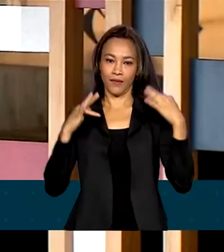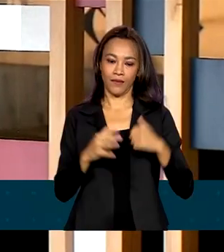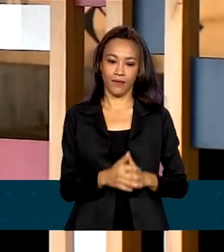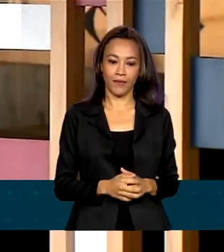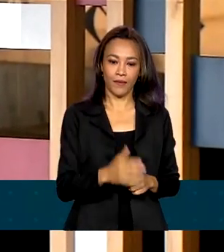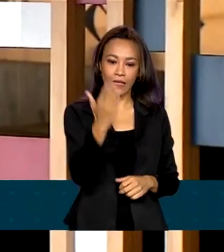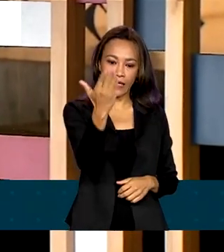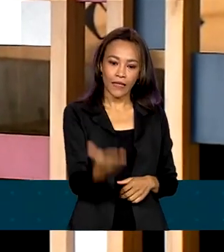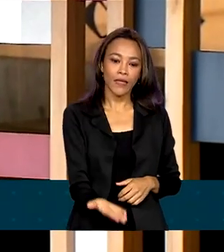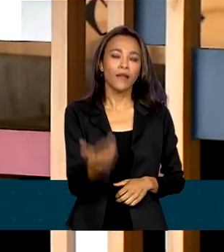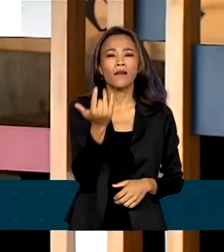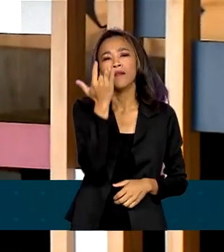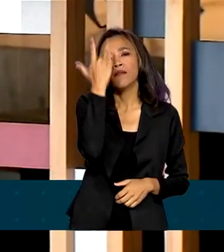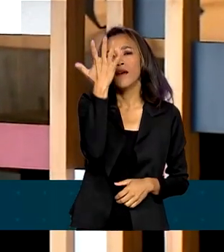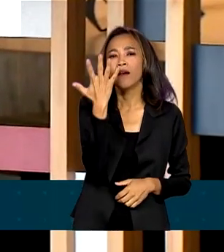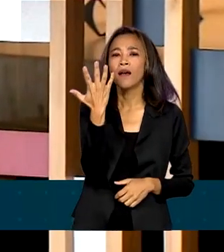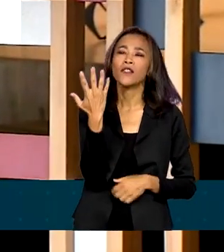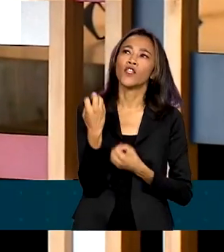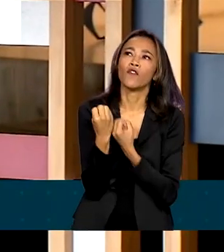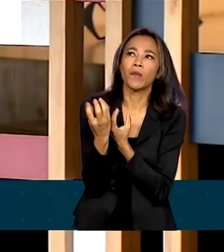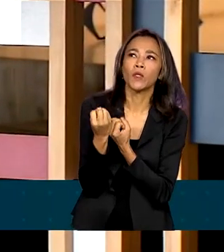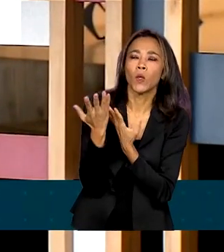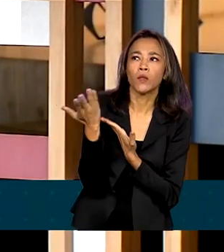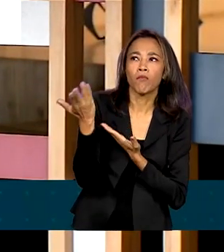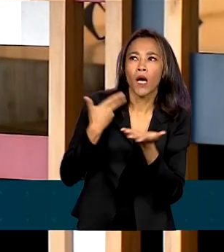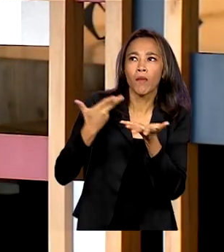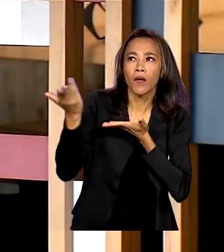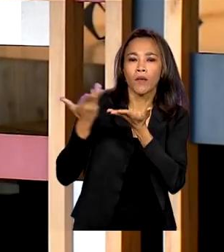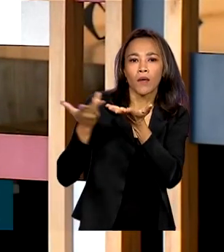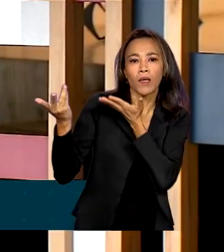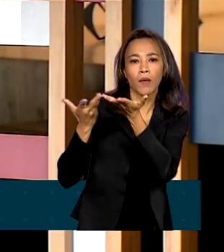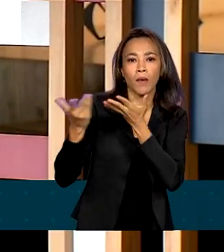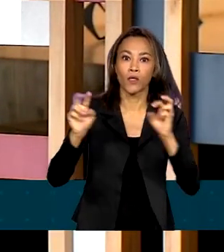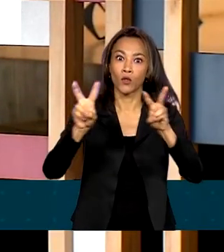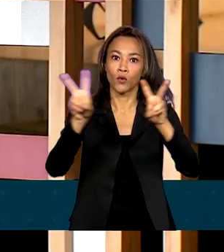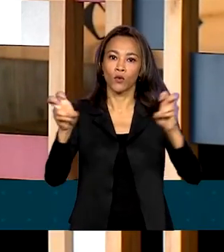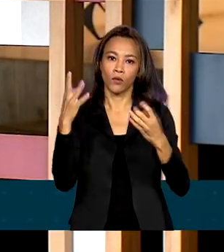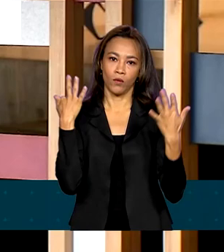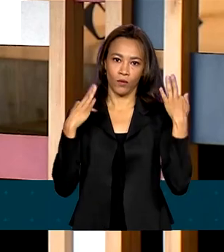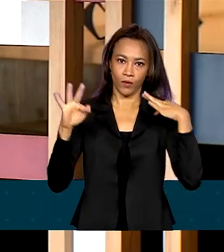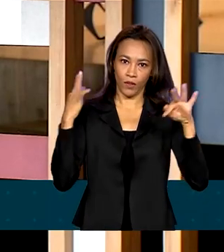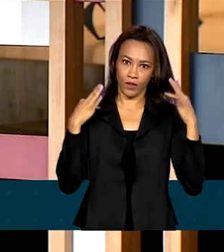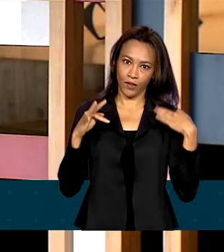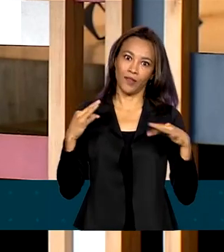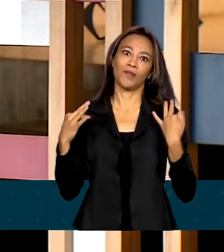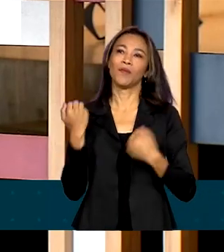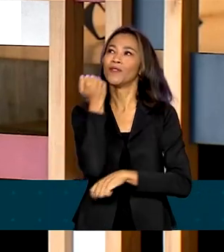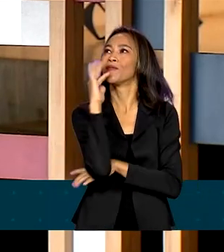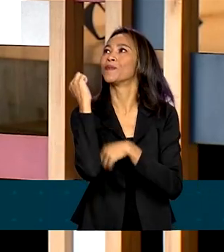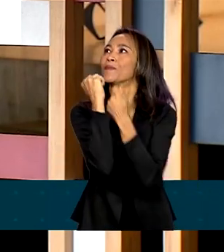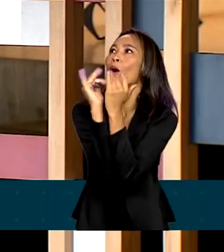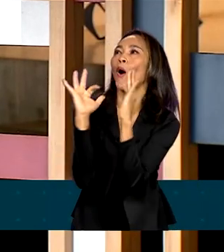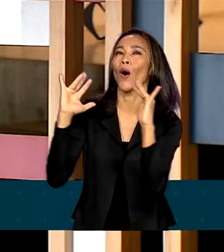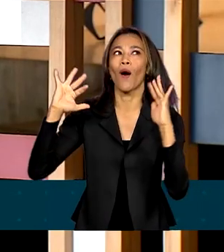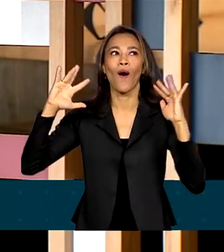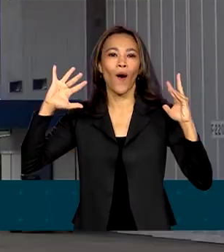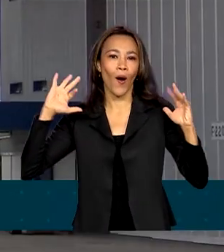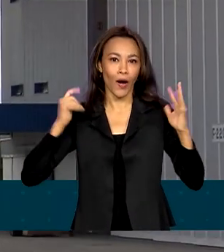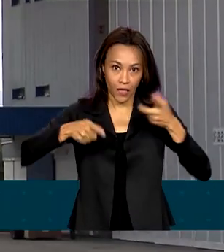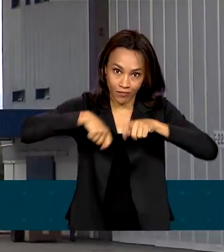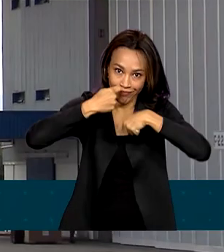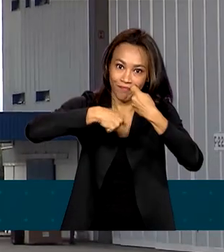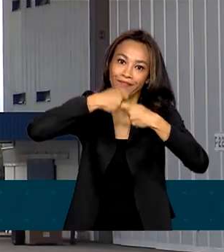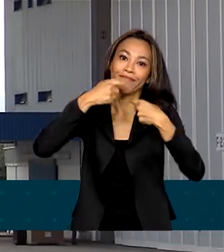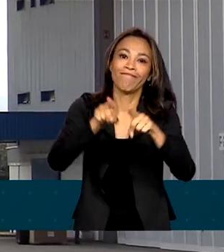Facilitará a troca de informação em várias modalidades de turismo, como o ecoturismo, o turismo cultural e gastronômico.